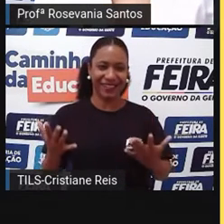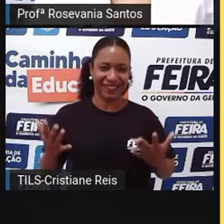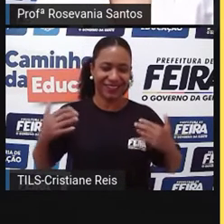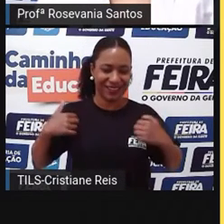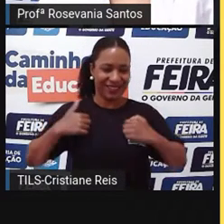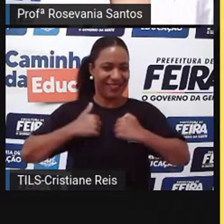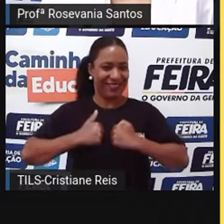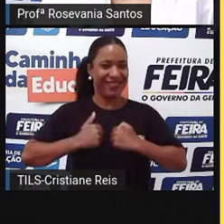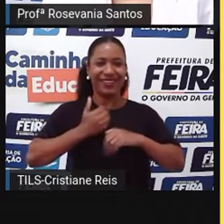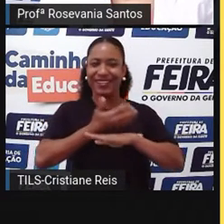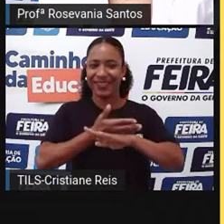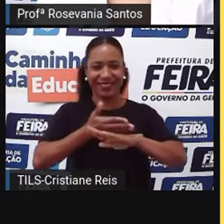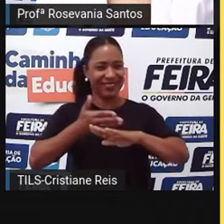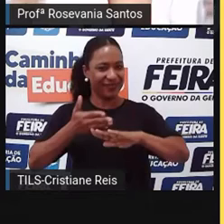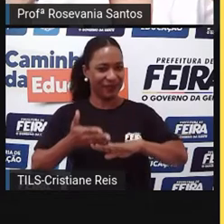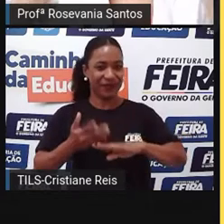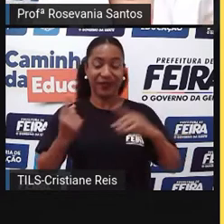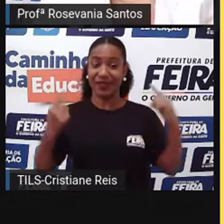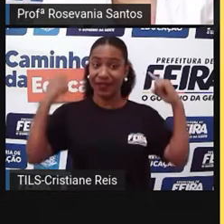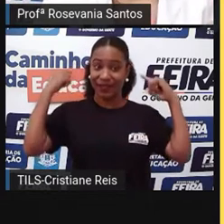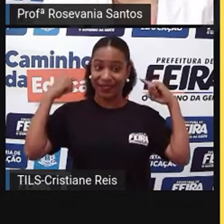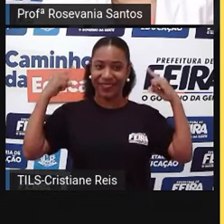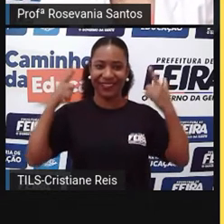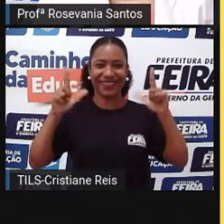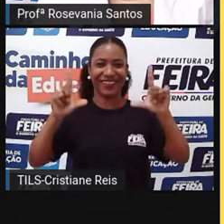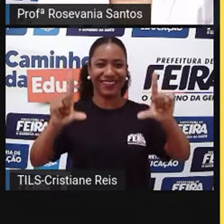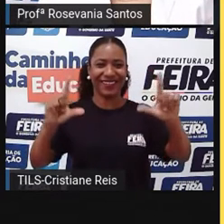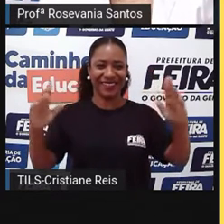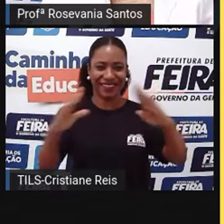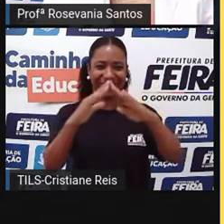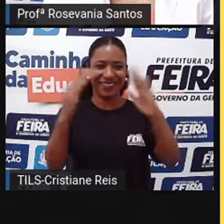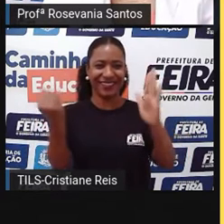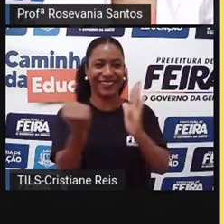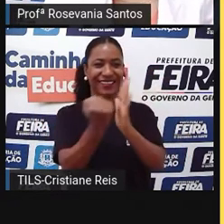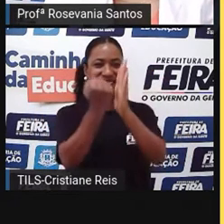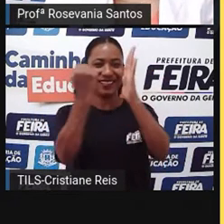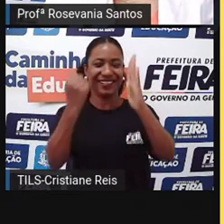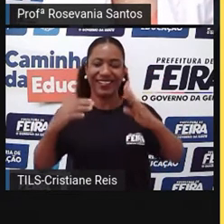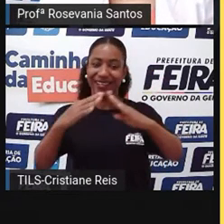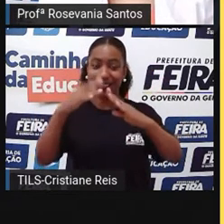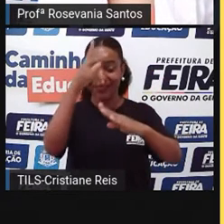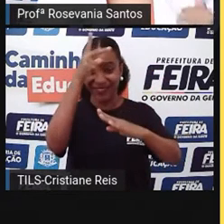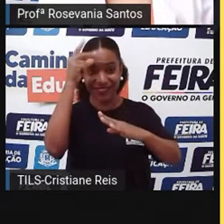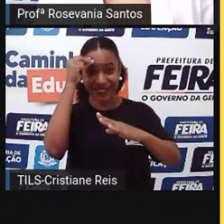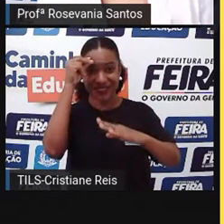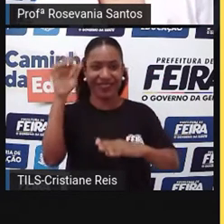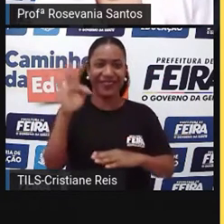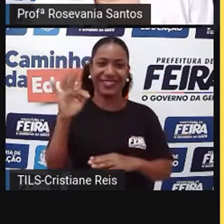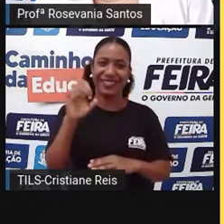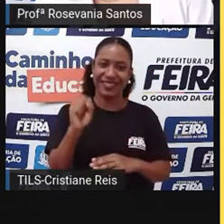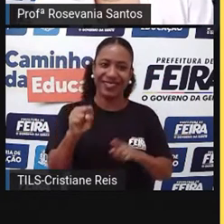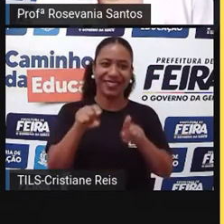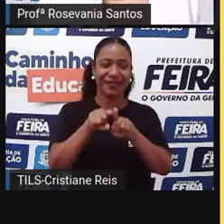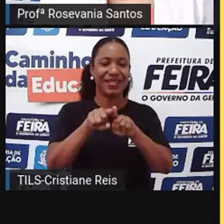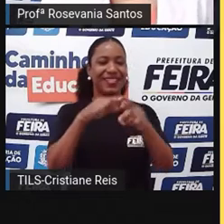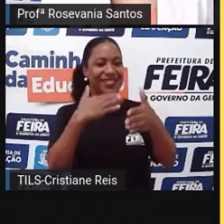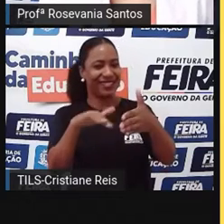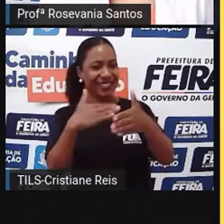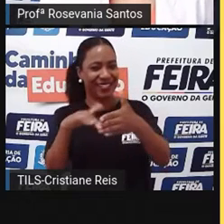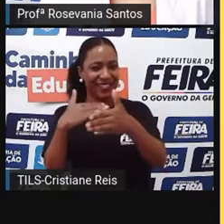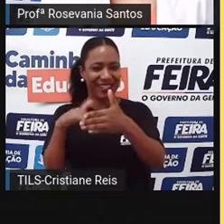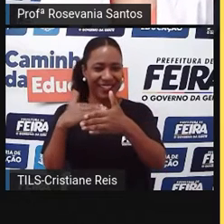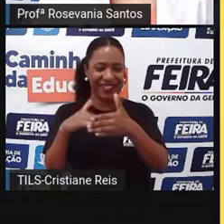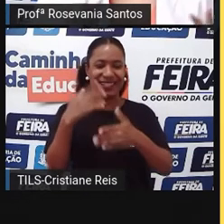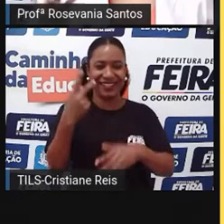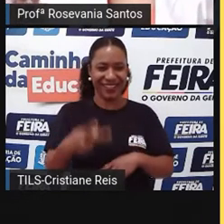um jaleco branco. Atrás de mim tem a logomarca da Prefeitura Municipal de Feira de Santana, da Secretaria de Educação do município,